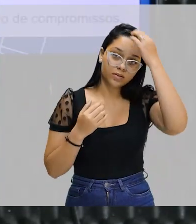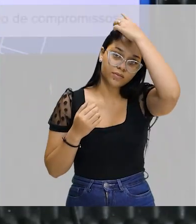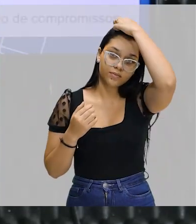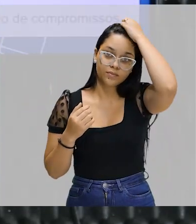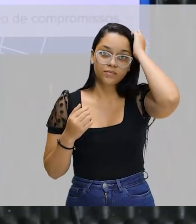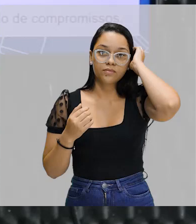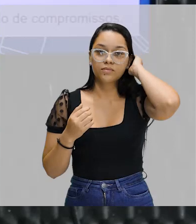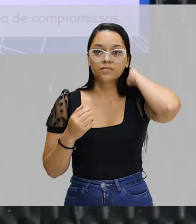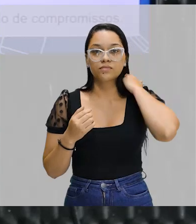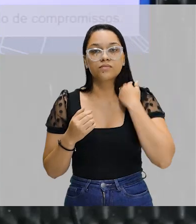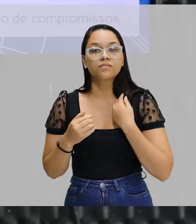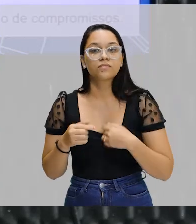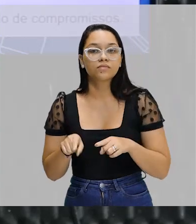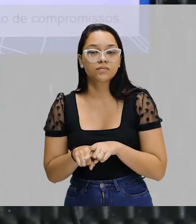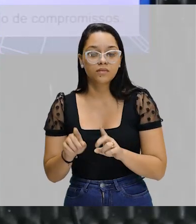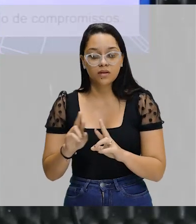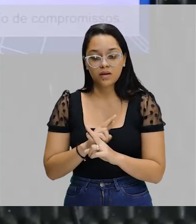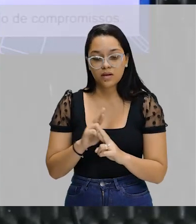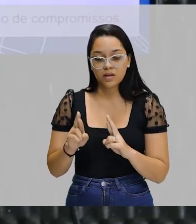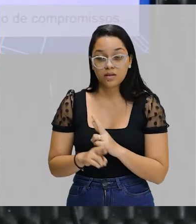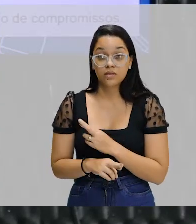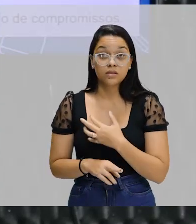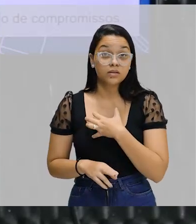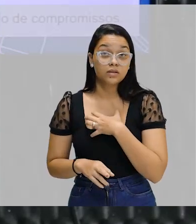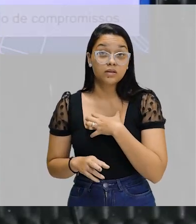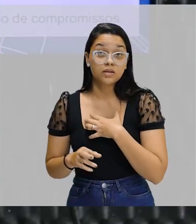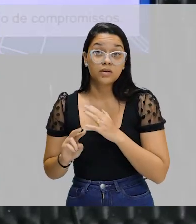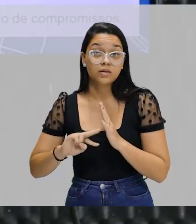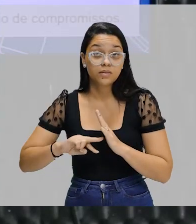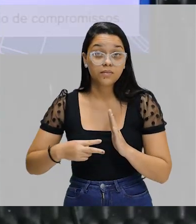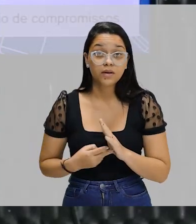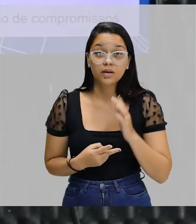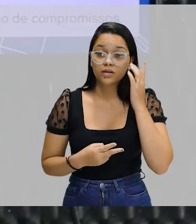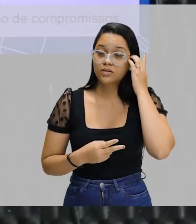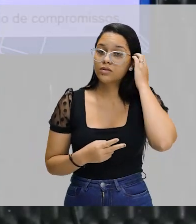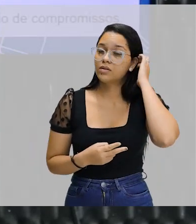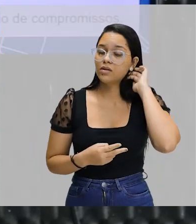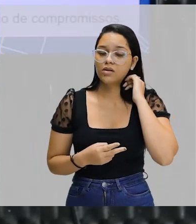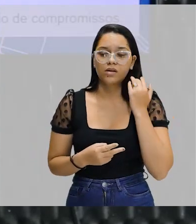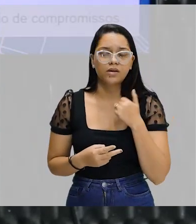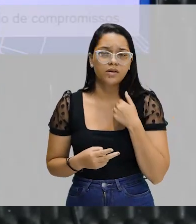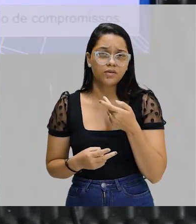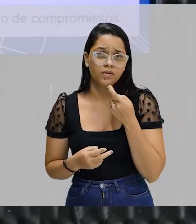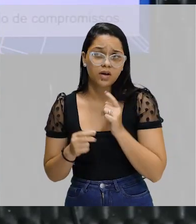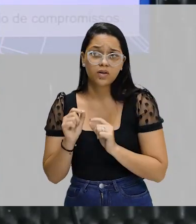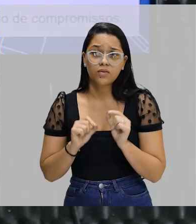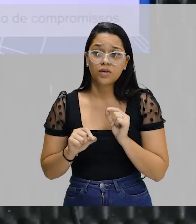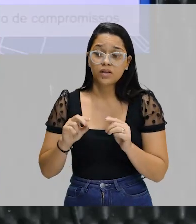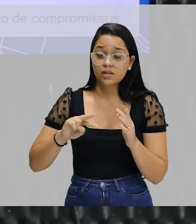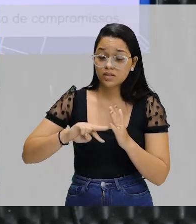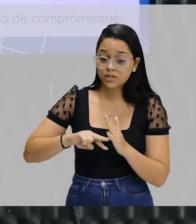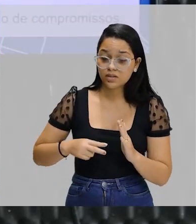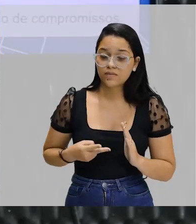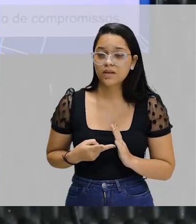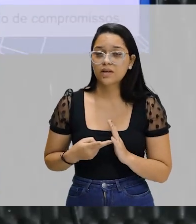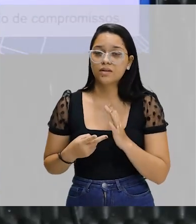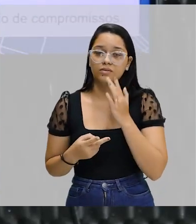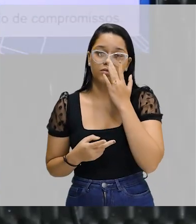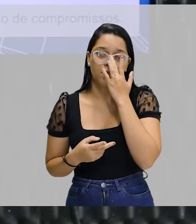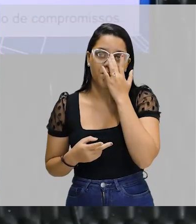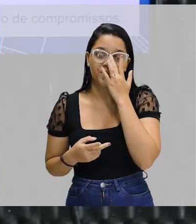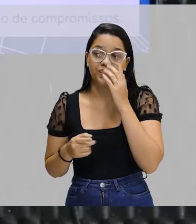Então, é assim mesmo. A relação semântica. Aí, quando eu falo de semântica, eu quero falar de significação.